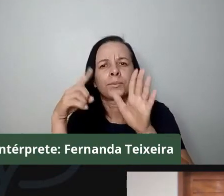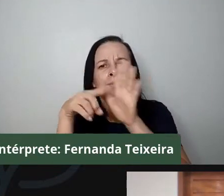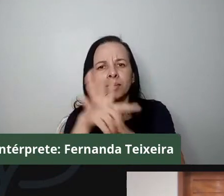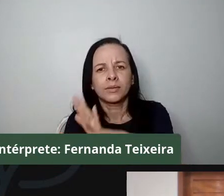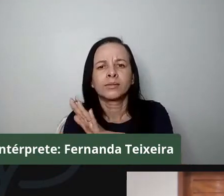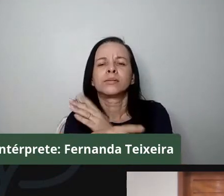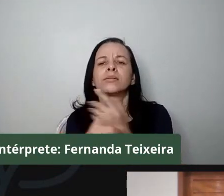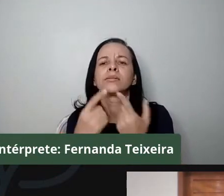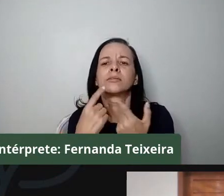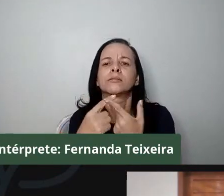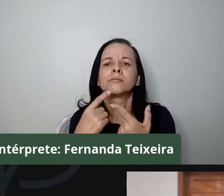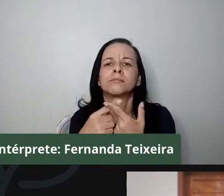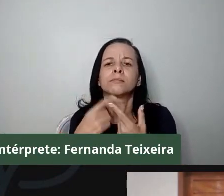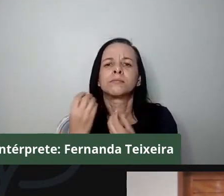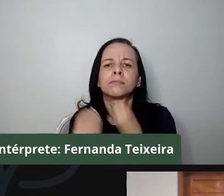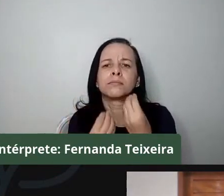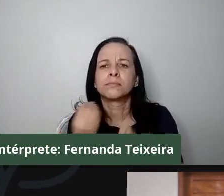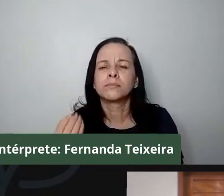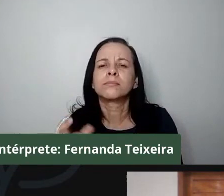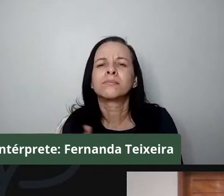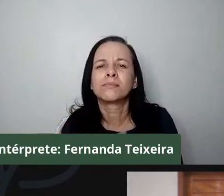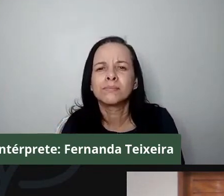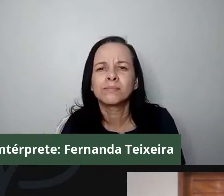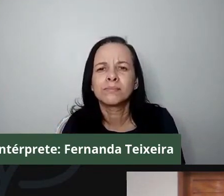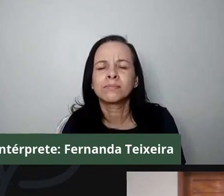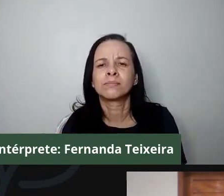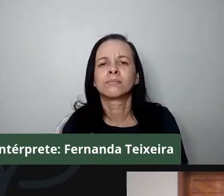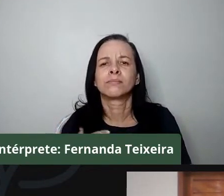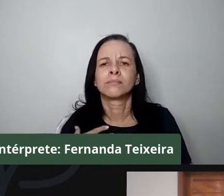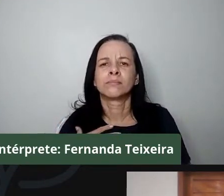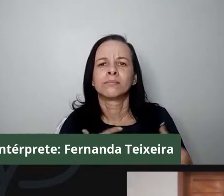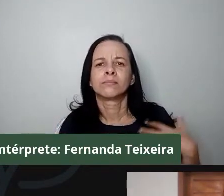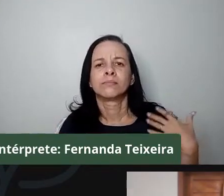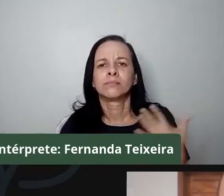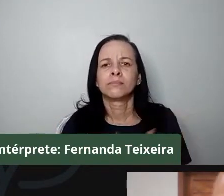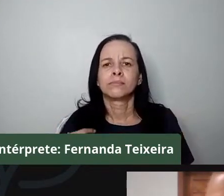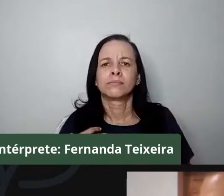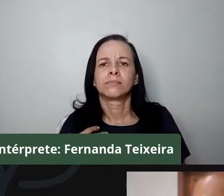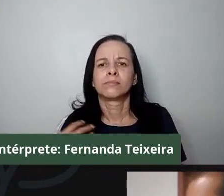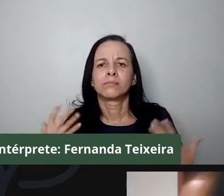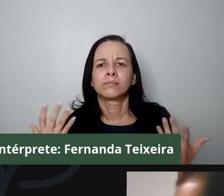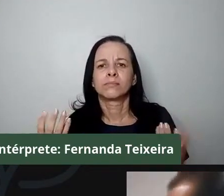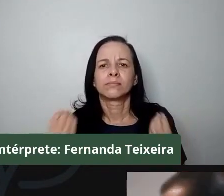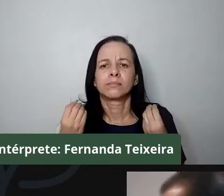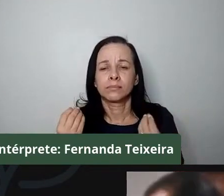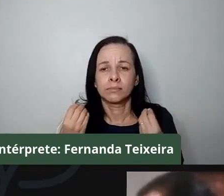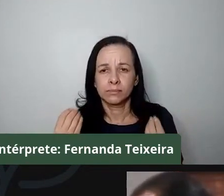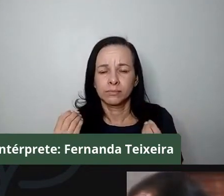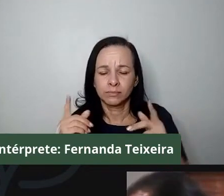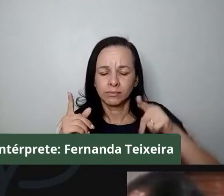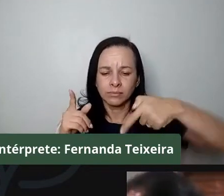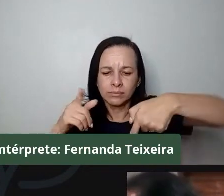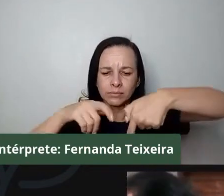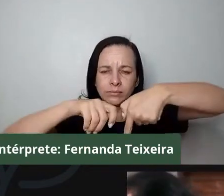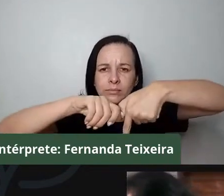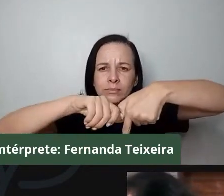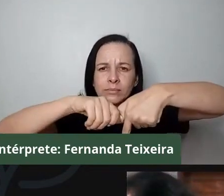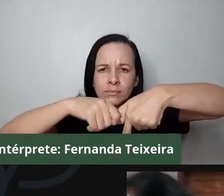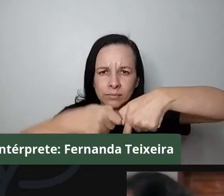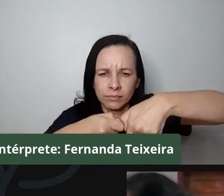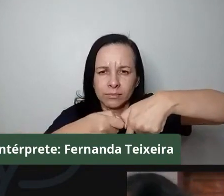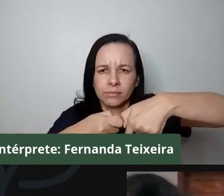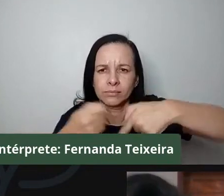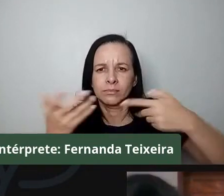tem uma questão que tem incomodado bastante. Quando a gente trata da questão quilombola, a gente